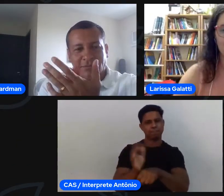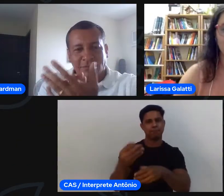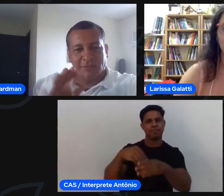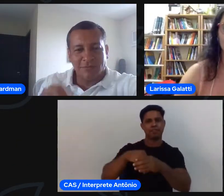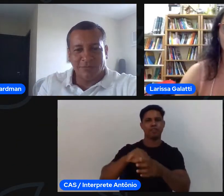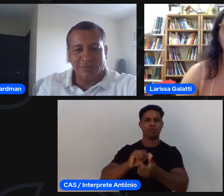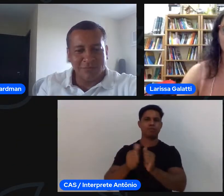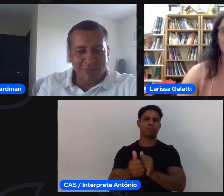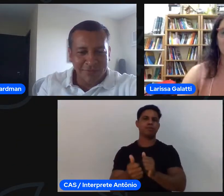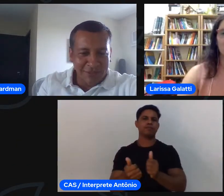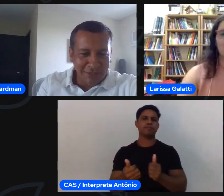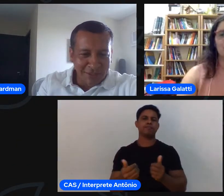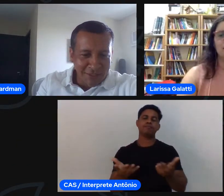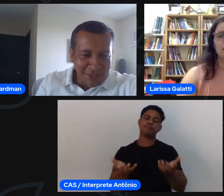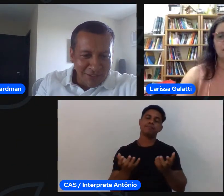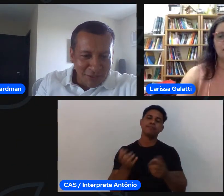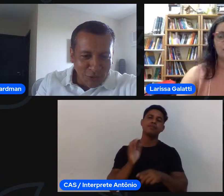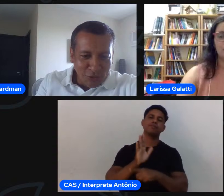então